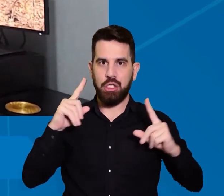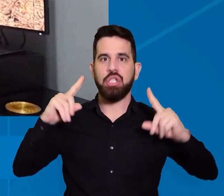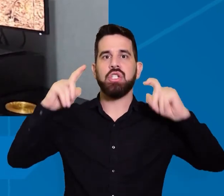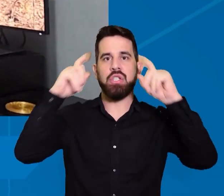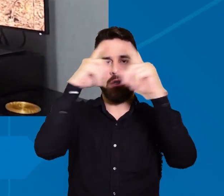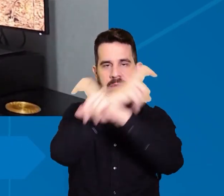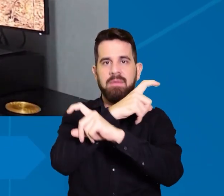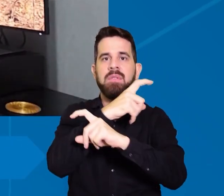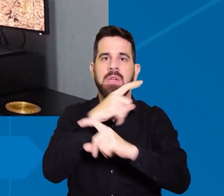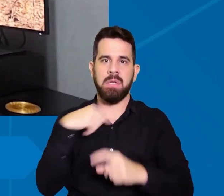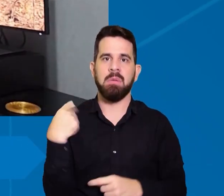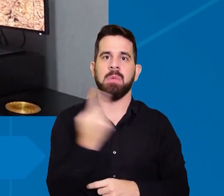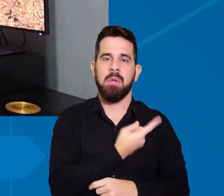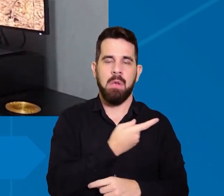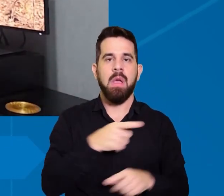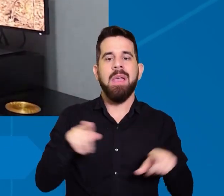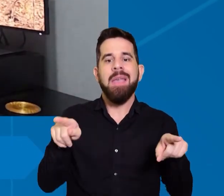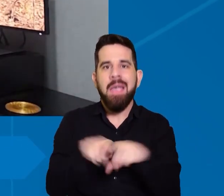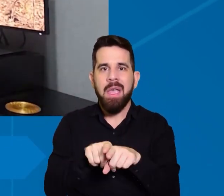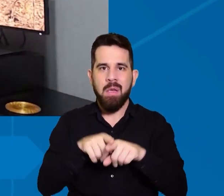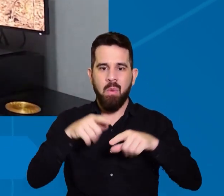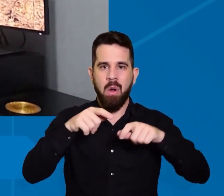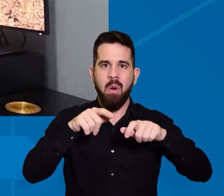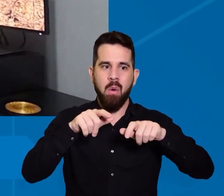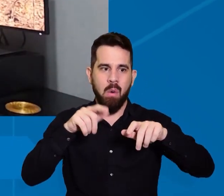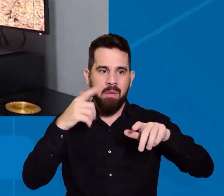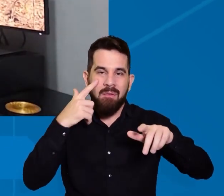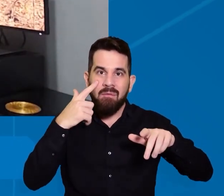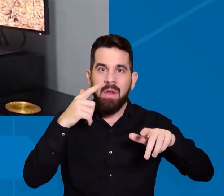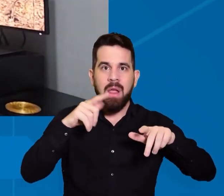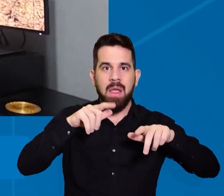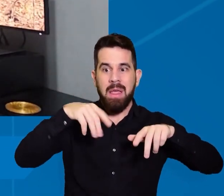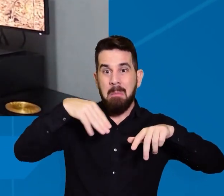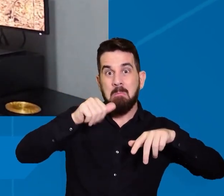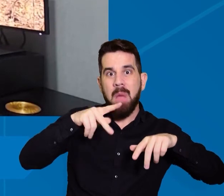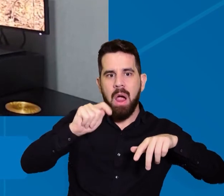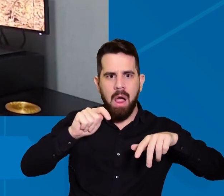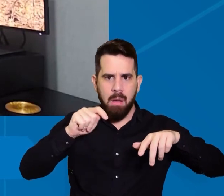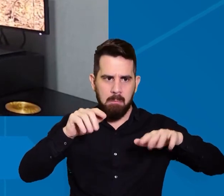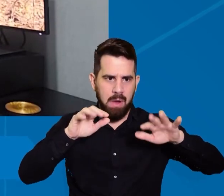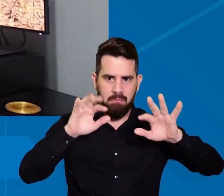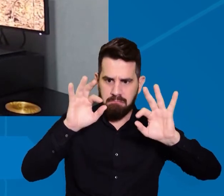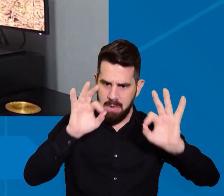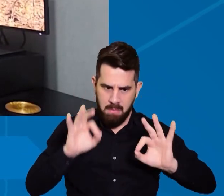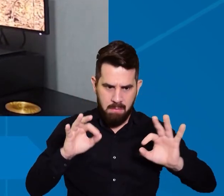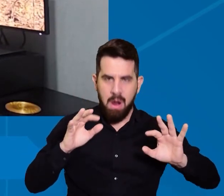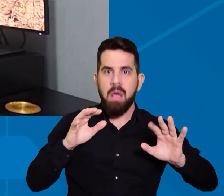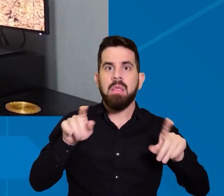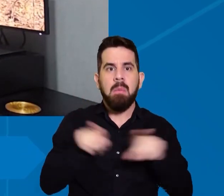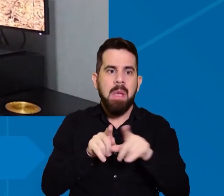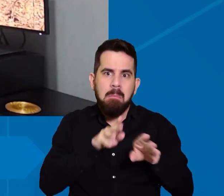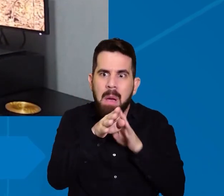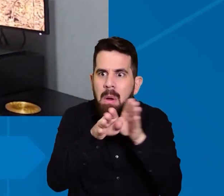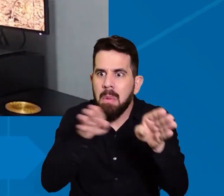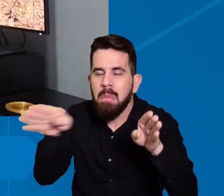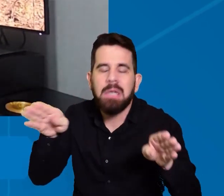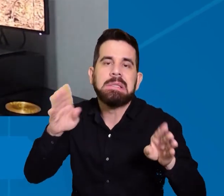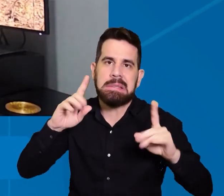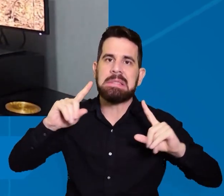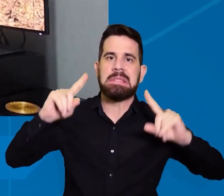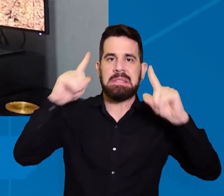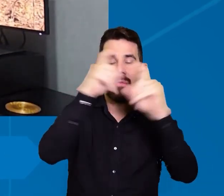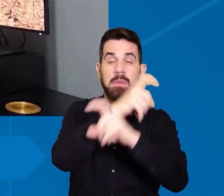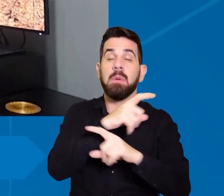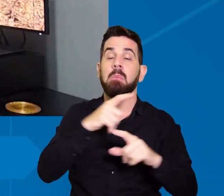grande para ser mapeado e para ser monitorado então a gente julgou ser extremamente necessário